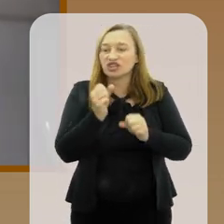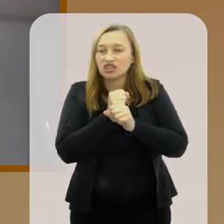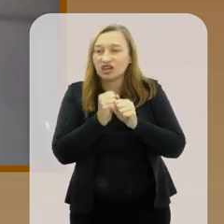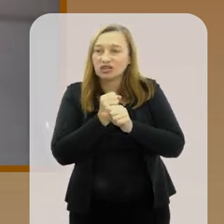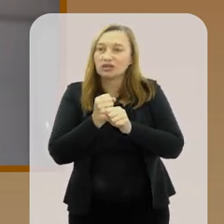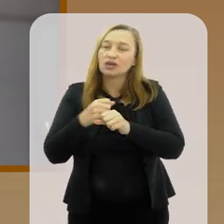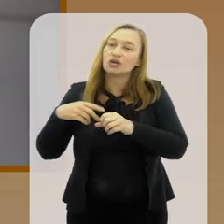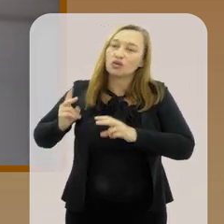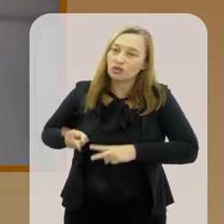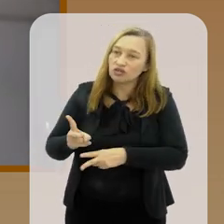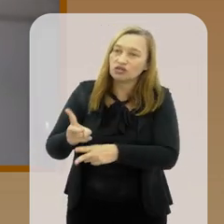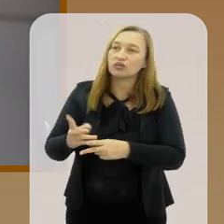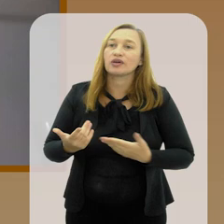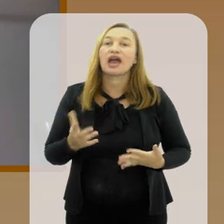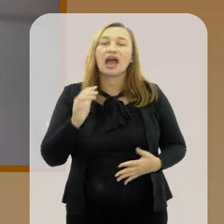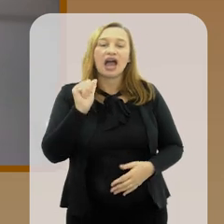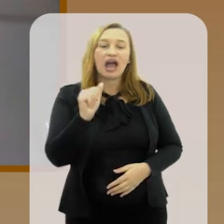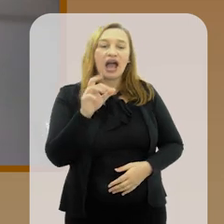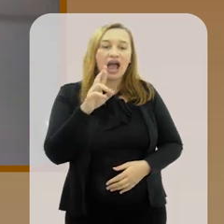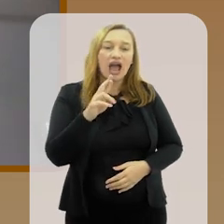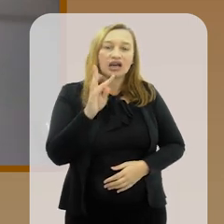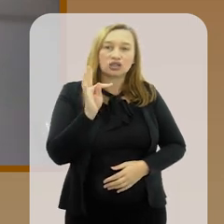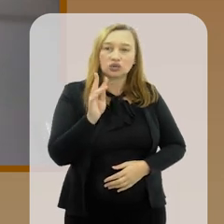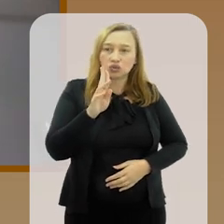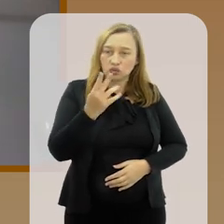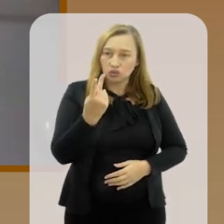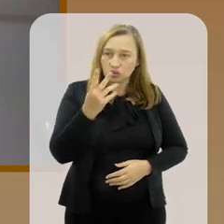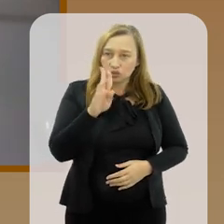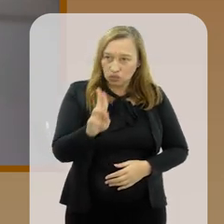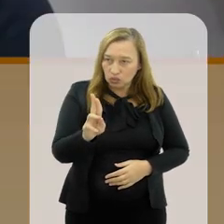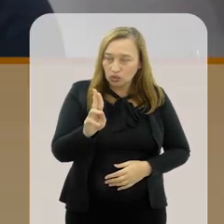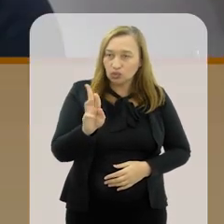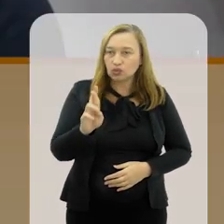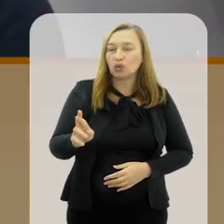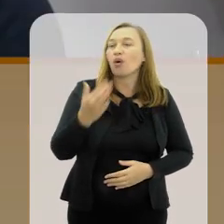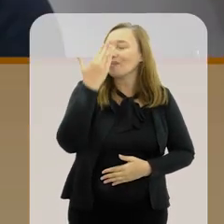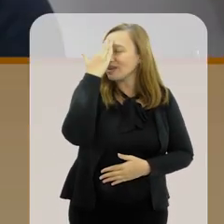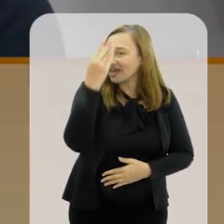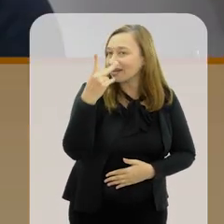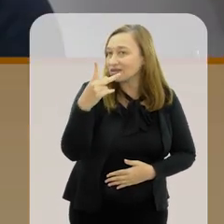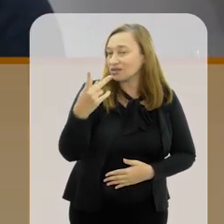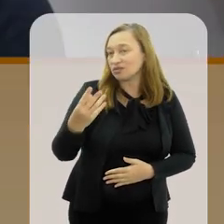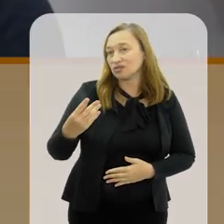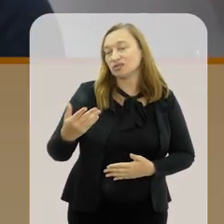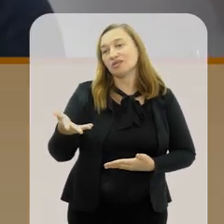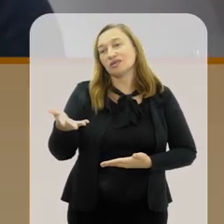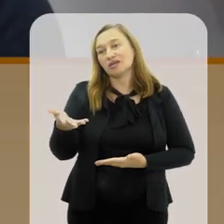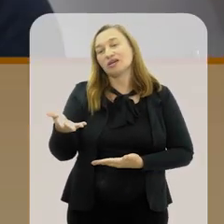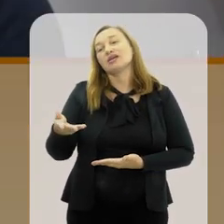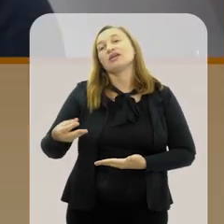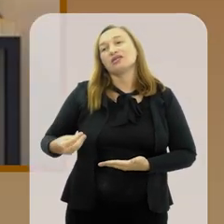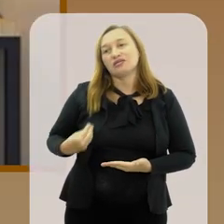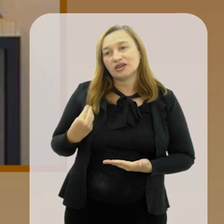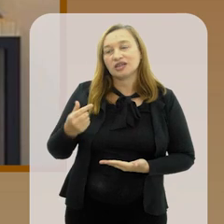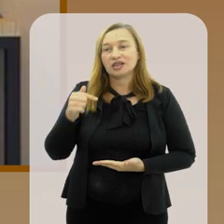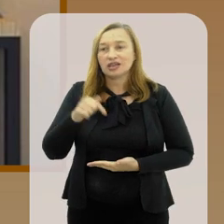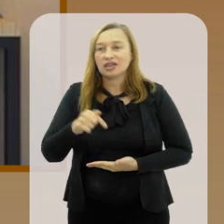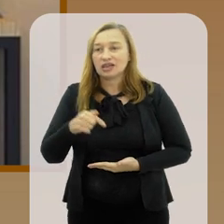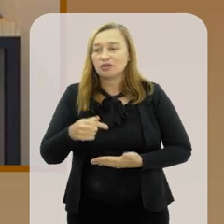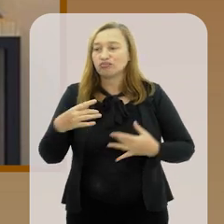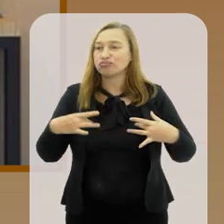últimos 20 anos espero que continue assim Arthur muito obrigada pela sua participação por